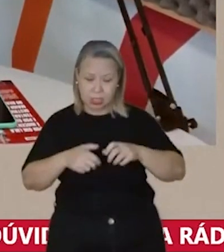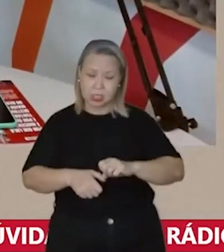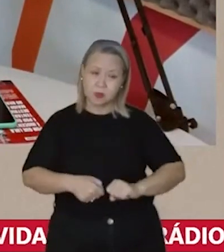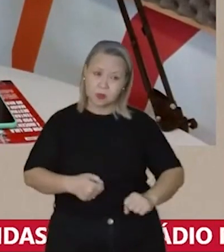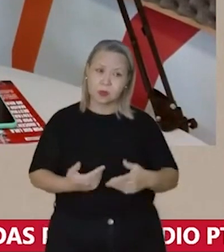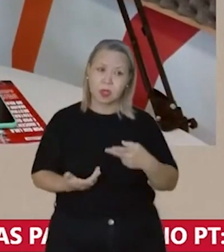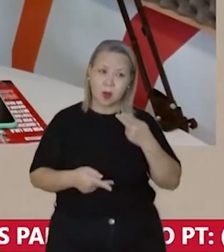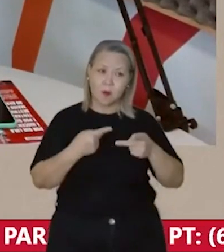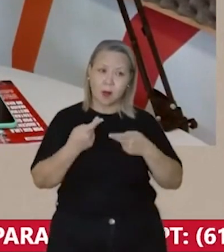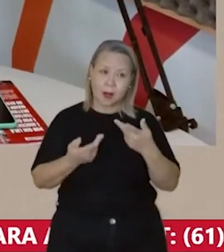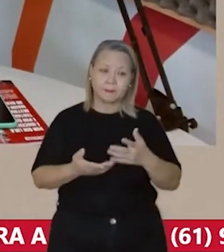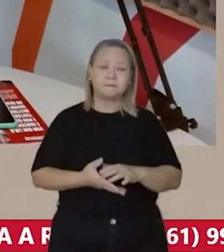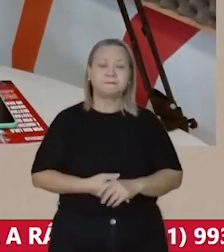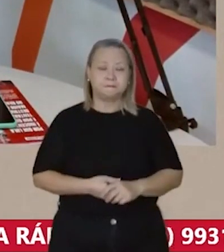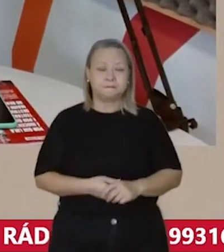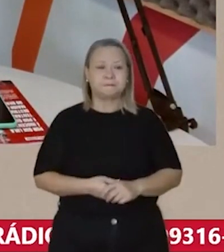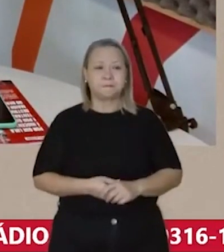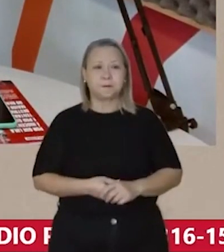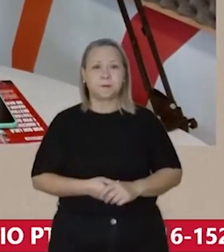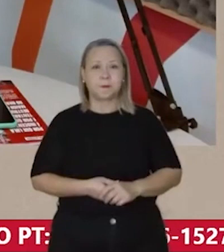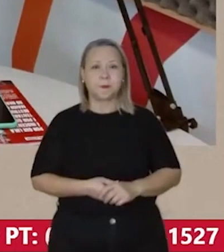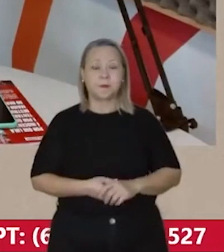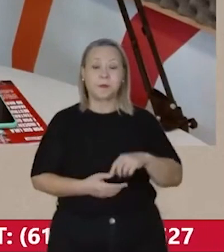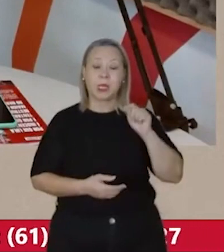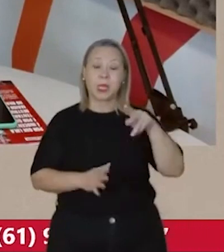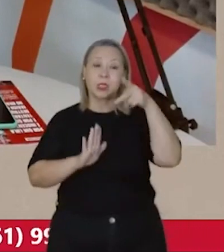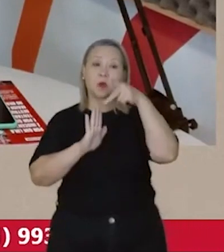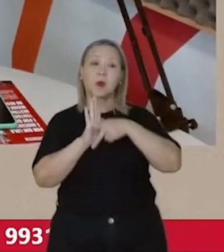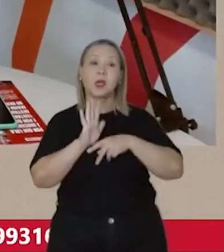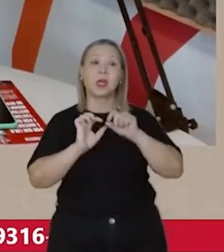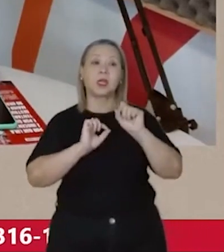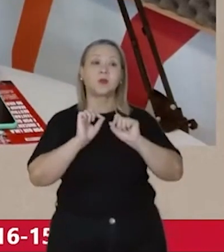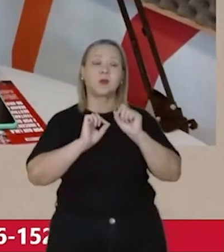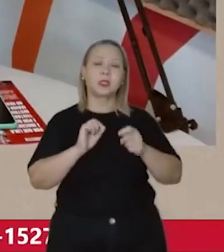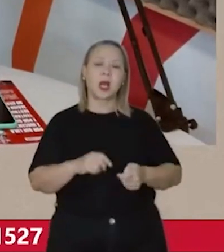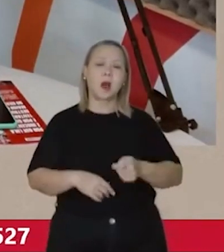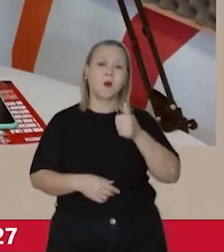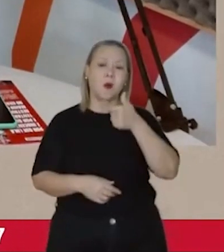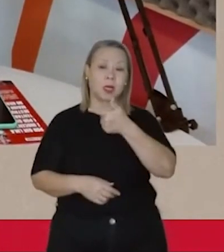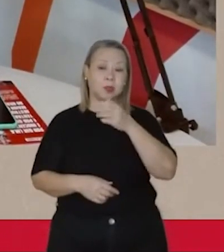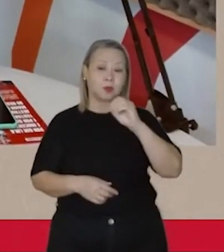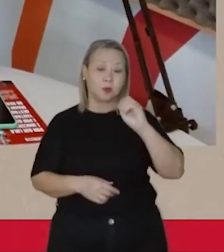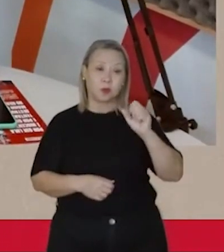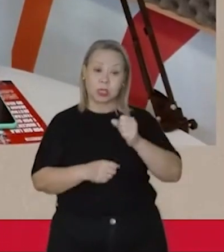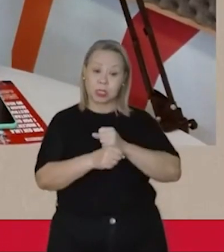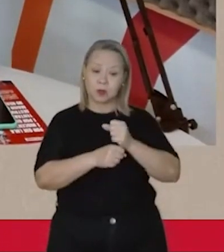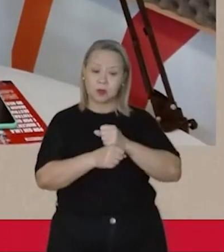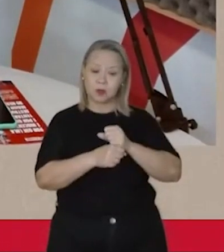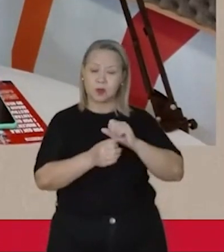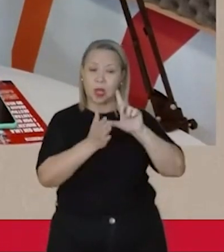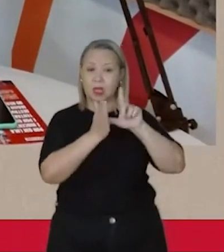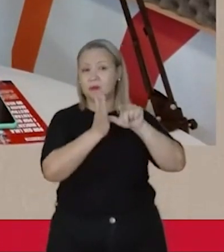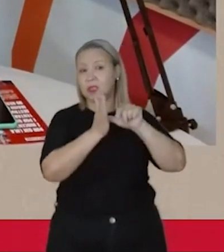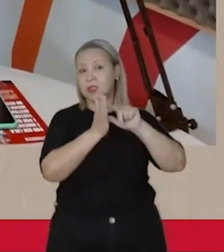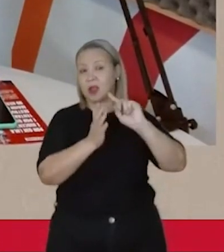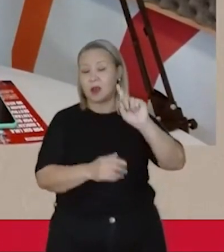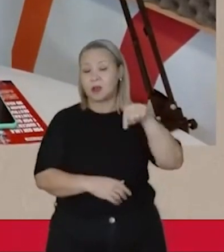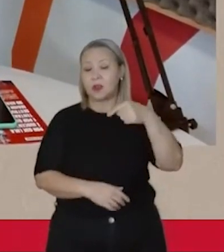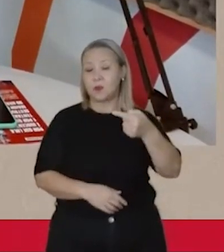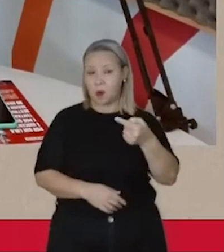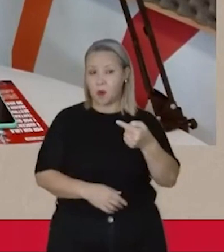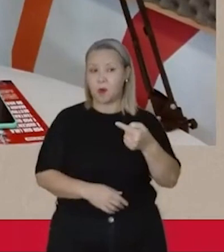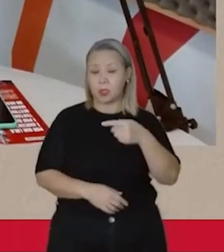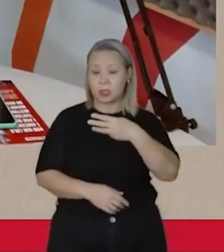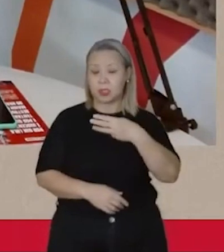Dilma. Esse projeto chega com quase 200 anos de atraso e depois de 34